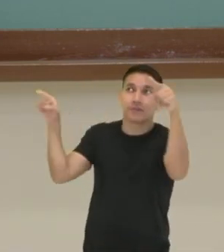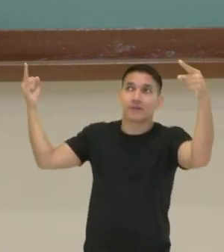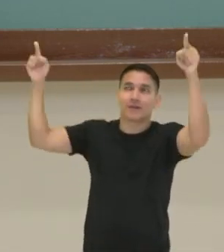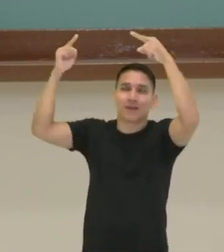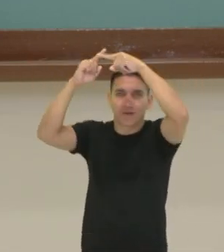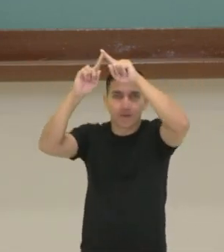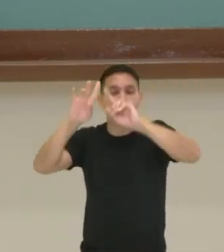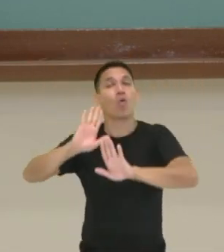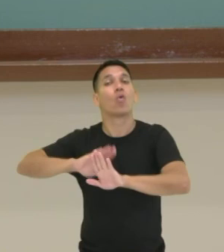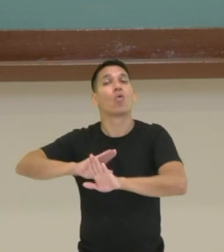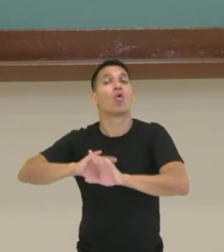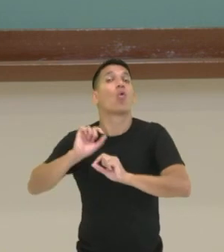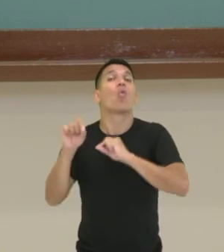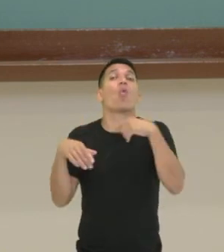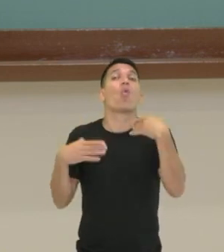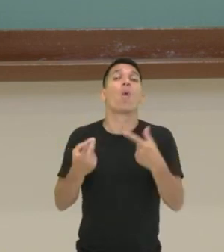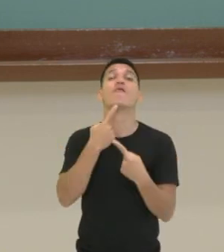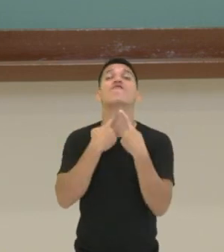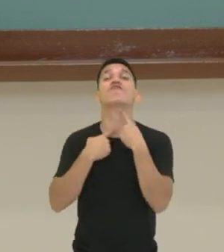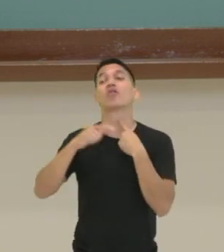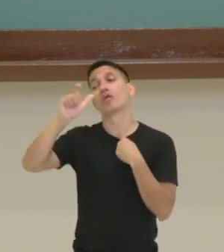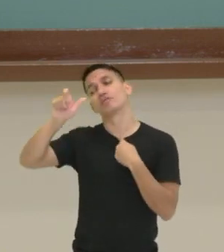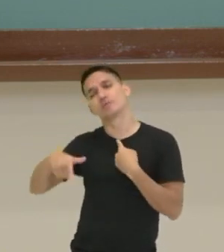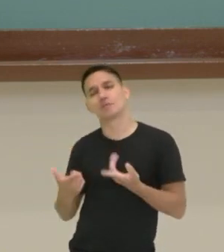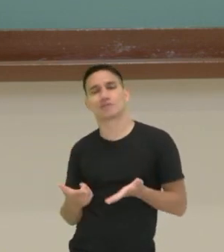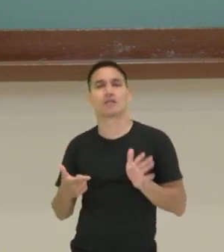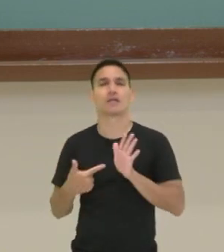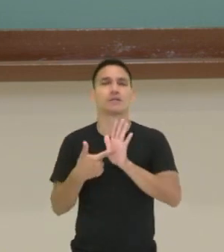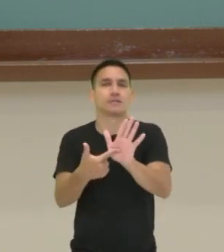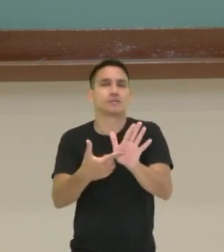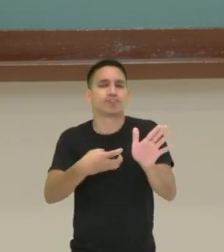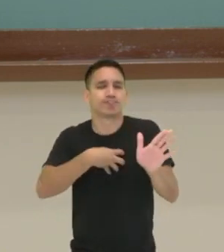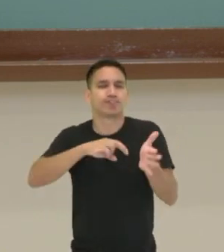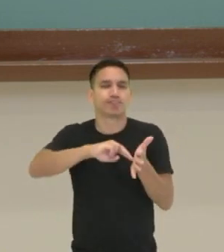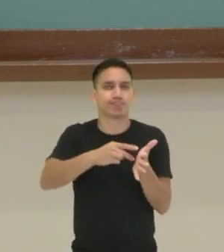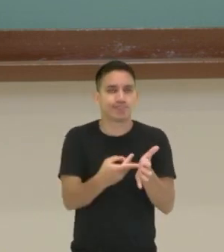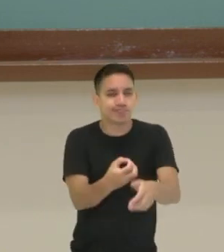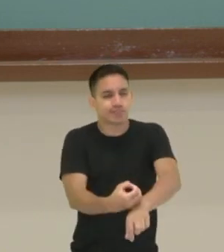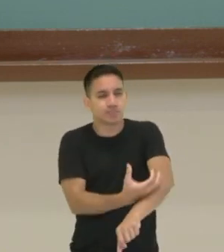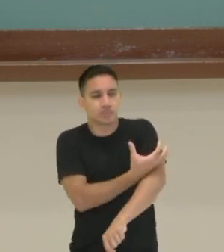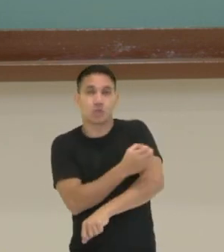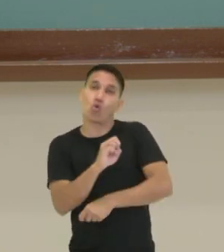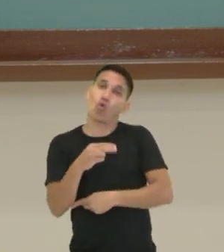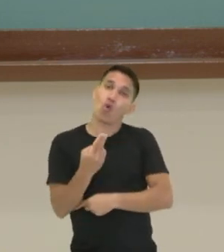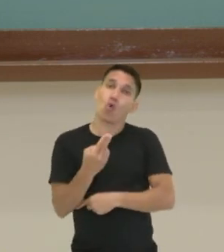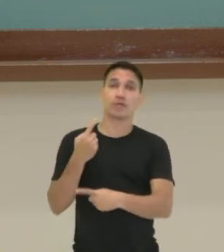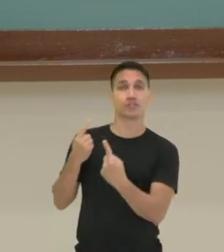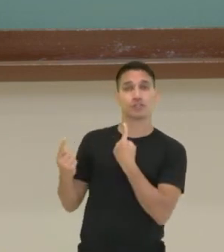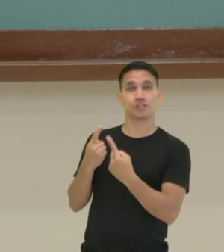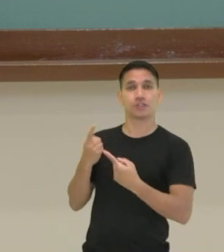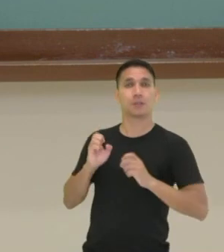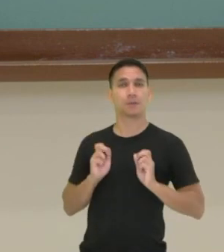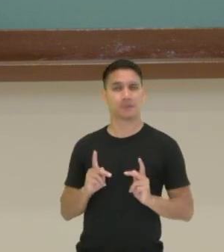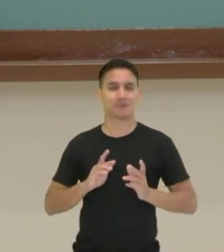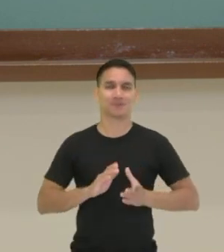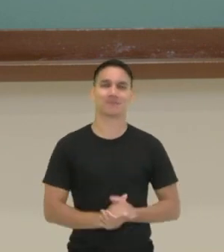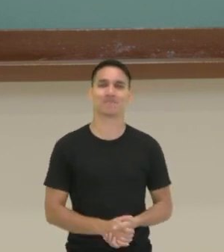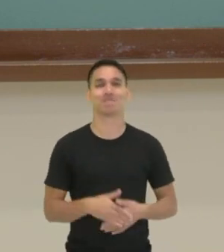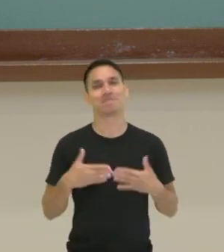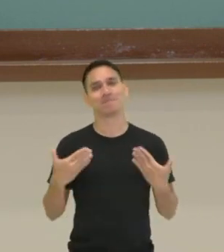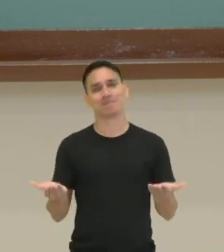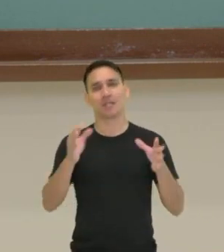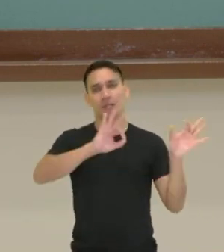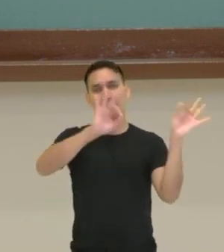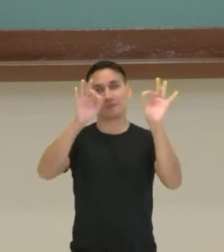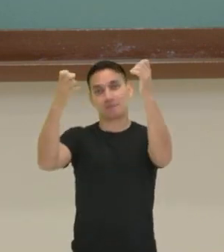qual que é o desejo de expressar determinado sentimento, Determinado diálogo, certo? Então